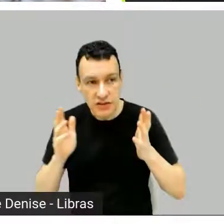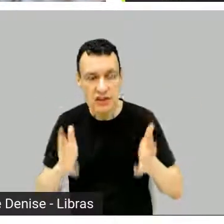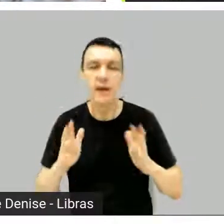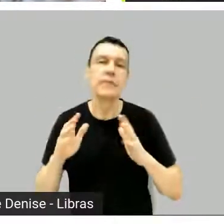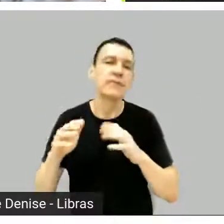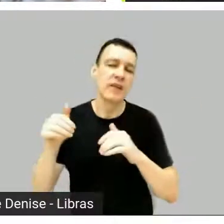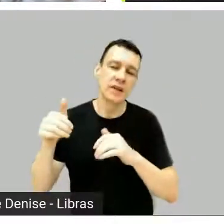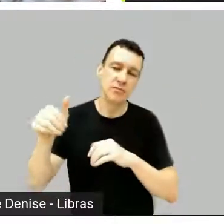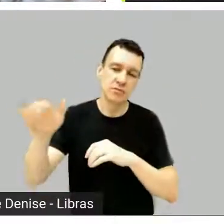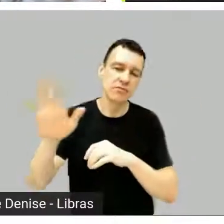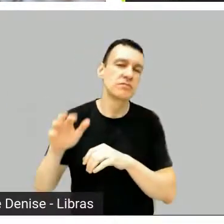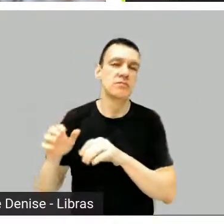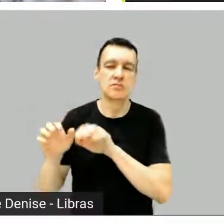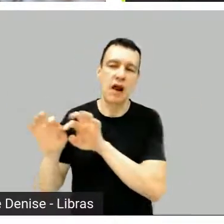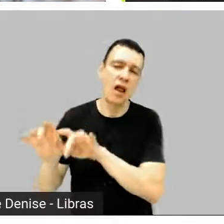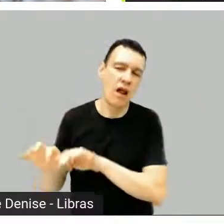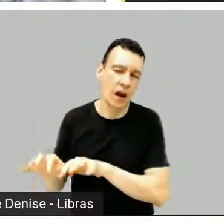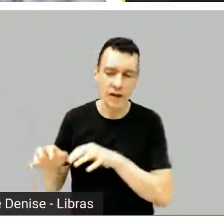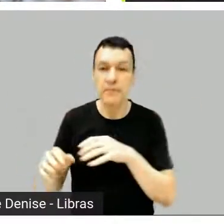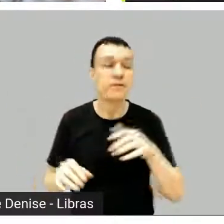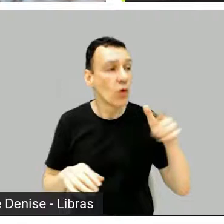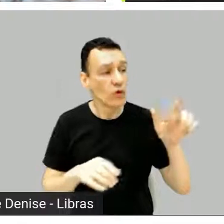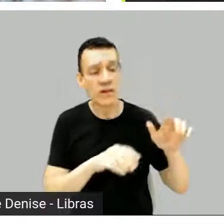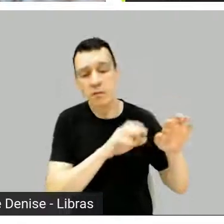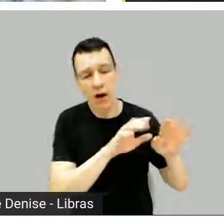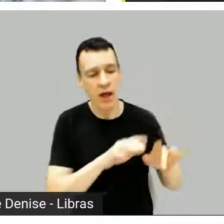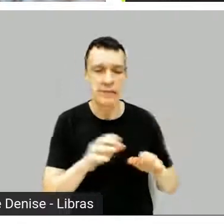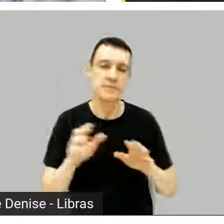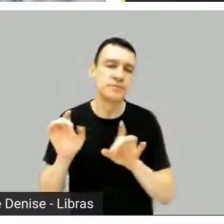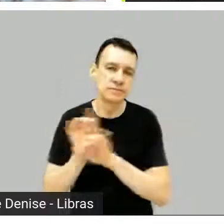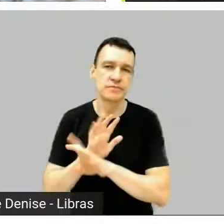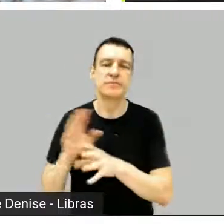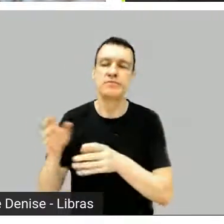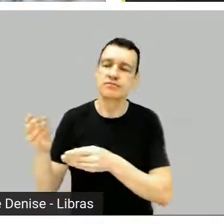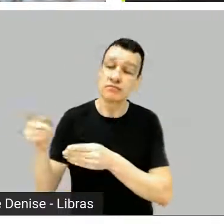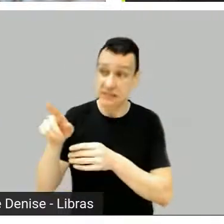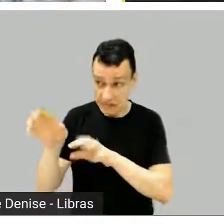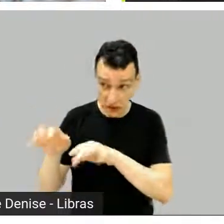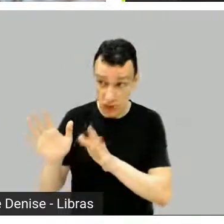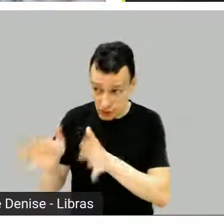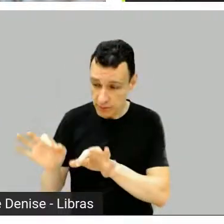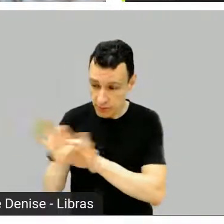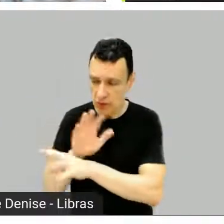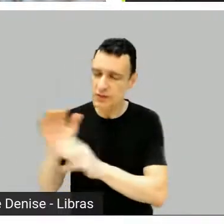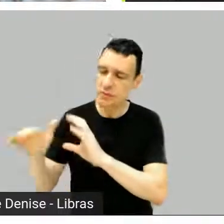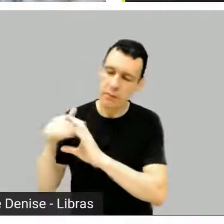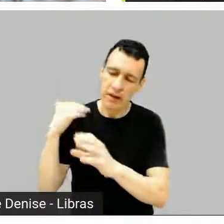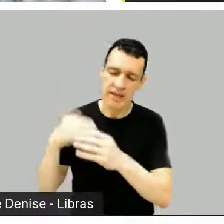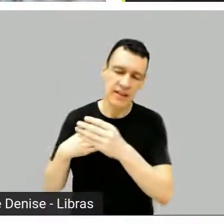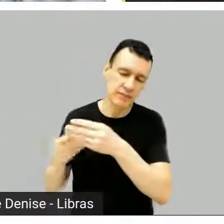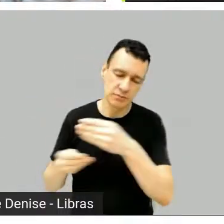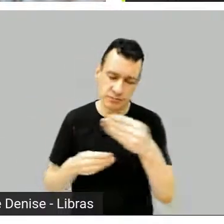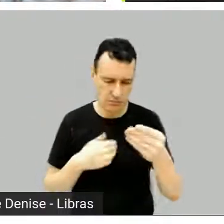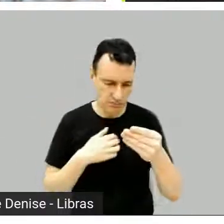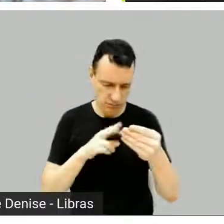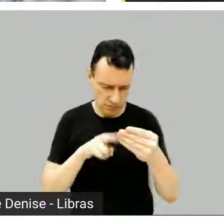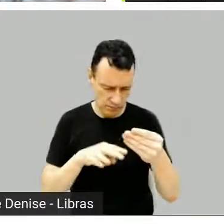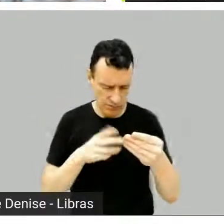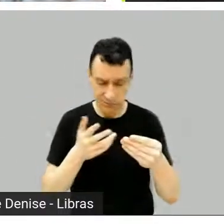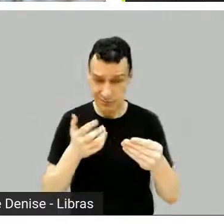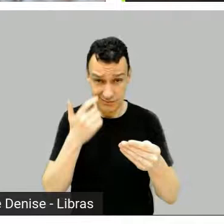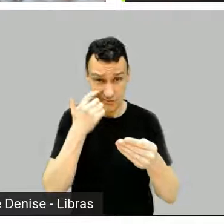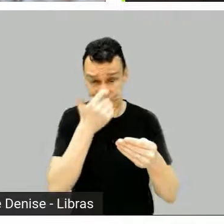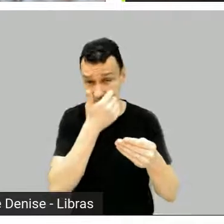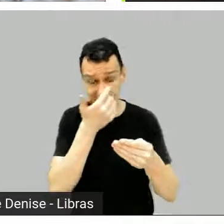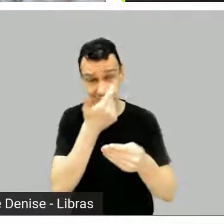Eu sei como isso funciona. Então, assim, o roteirista, depois de um período de sala, chegar para escrever o roteiro e eu sei que a pessoa está